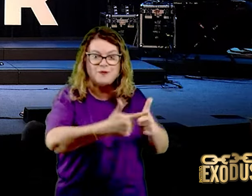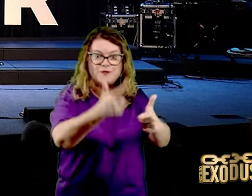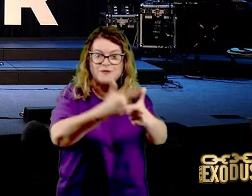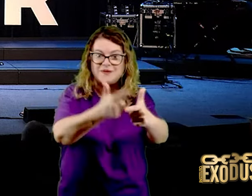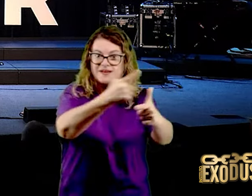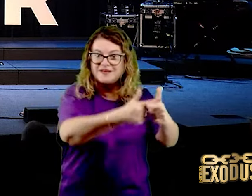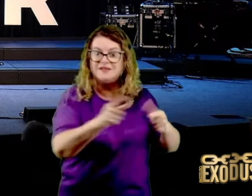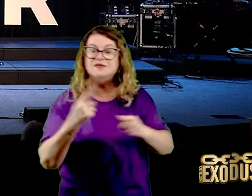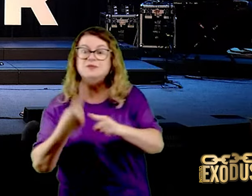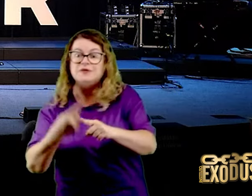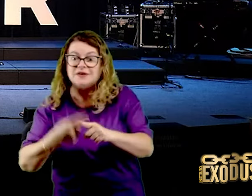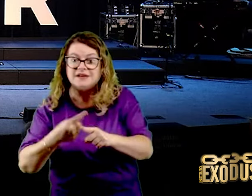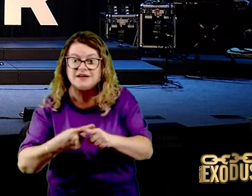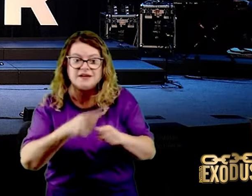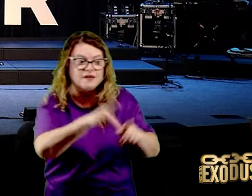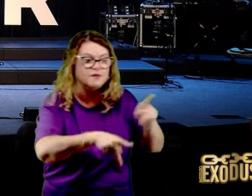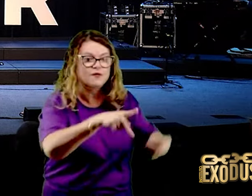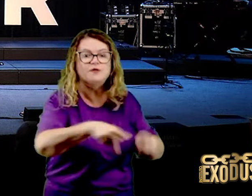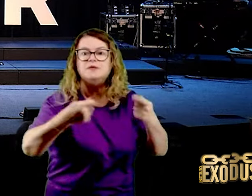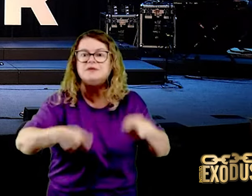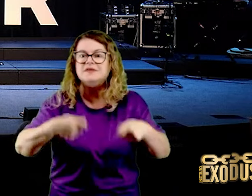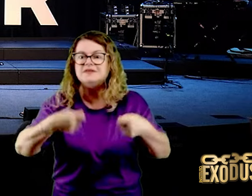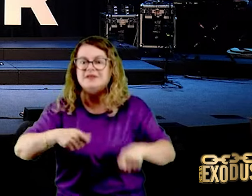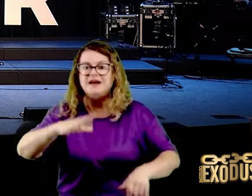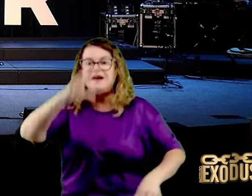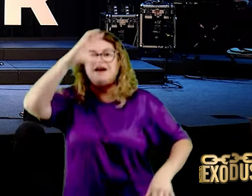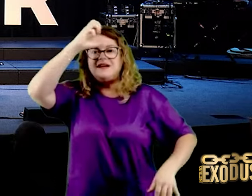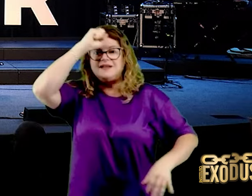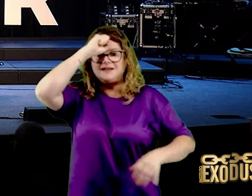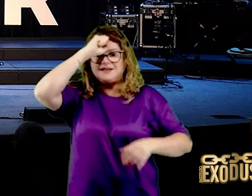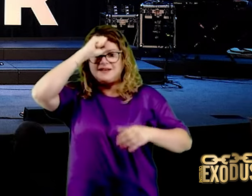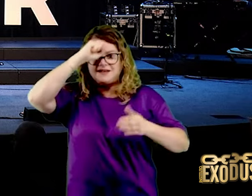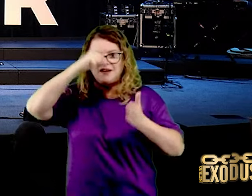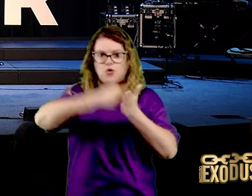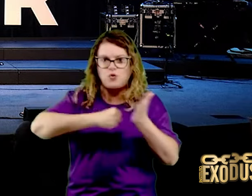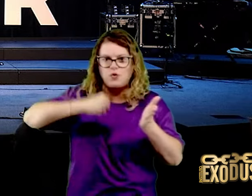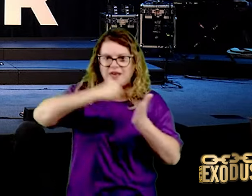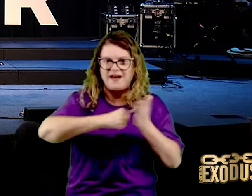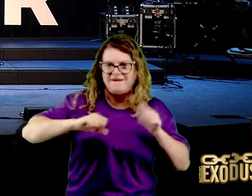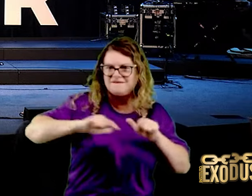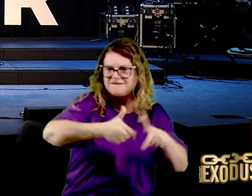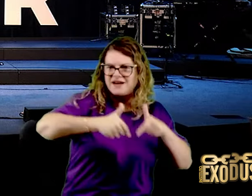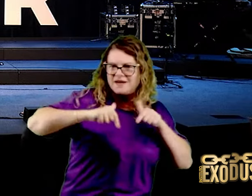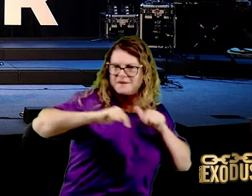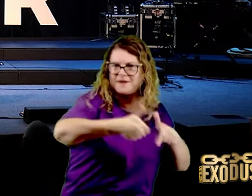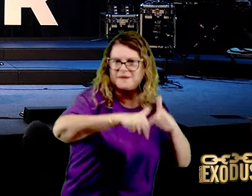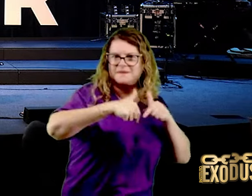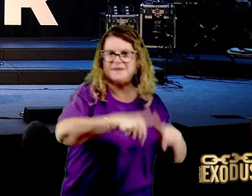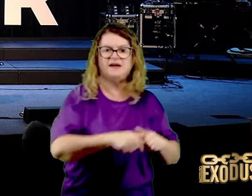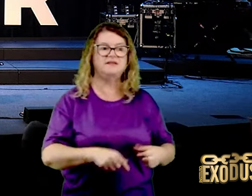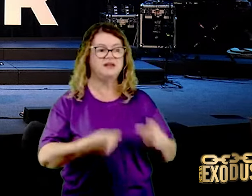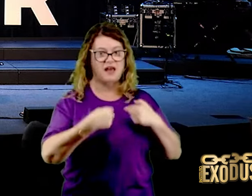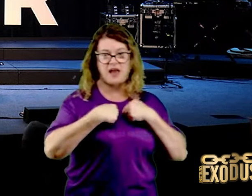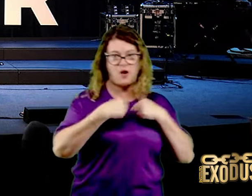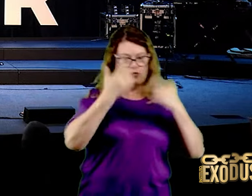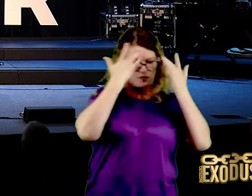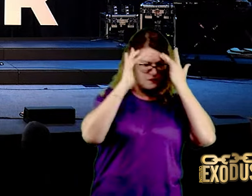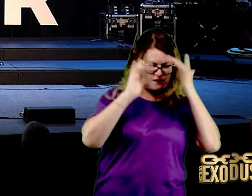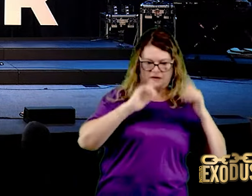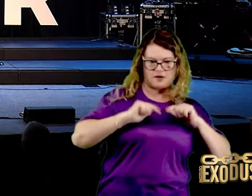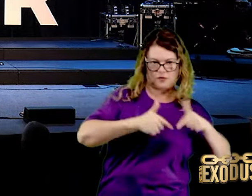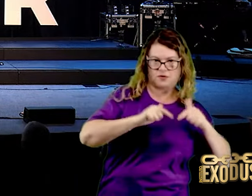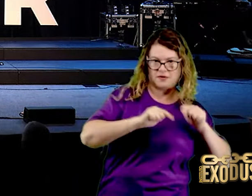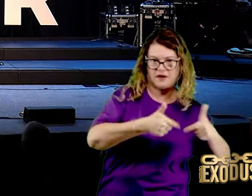aprender a lutar. O que acontece quando você não sabe lutar, você sempre vai pedir para o pastor lutar, para o diácono lutar,